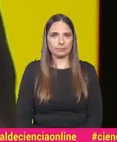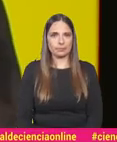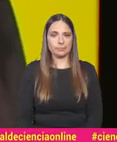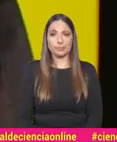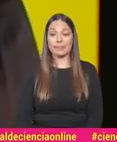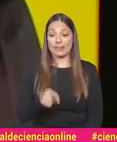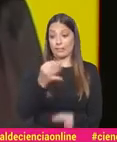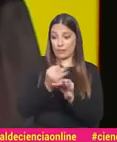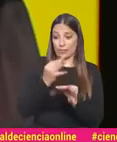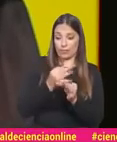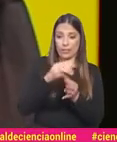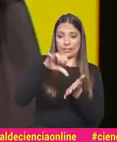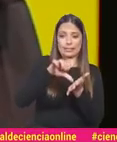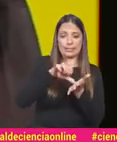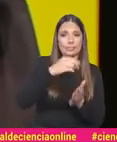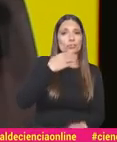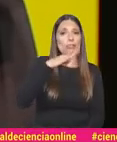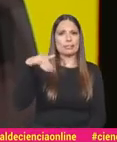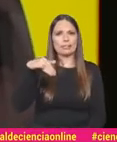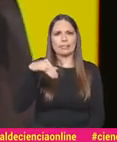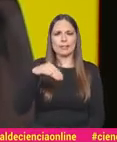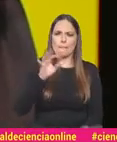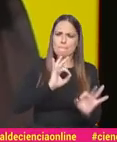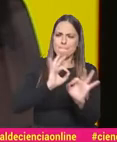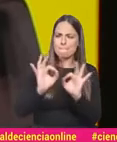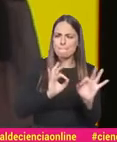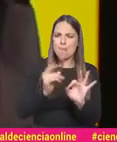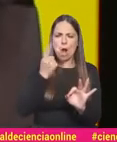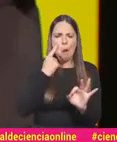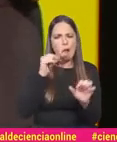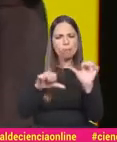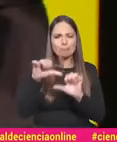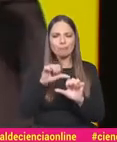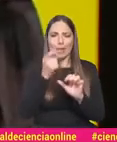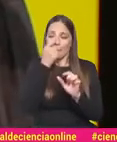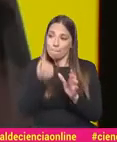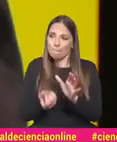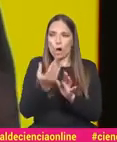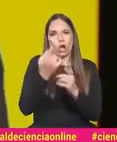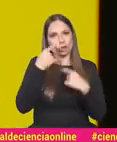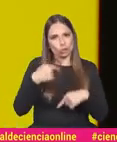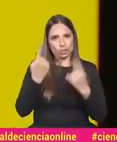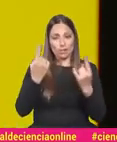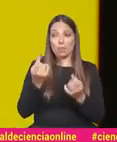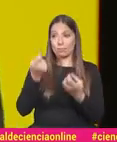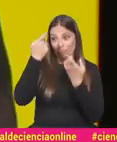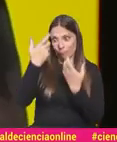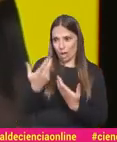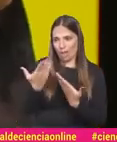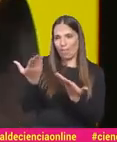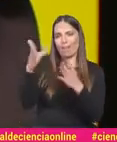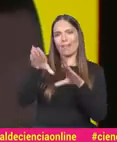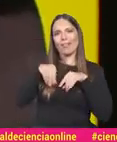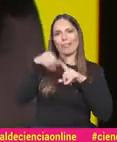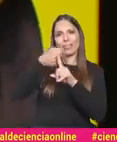Neste festival, os centros de ciência prepararam experiências em jeito de shows de ciência. Por isso, deixo-se surpreender e aceito